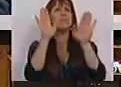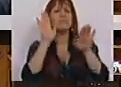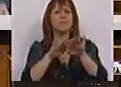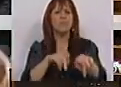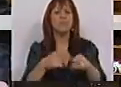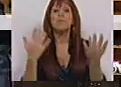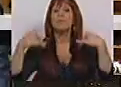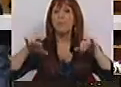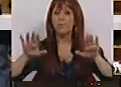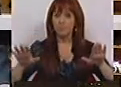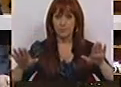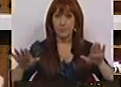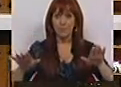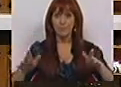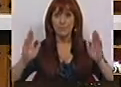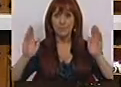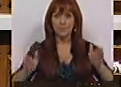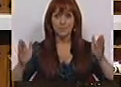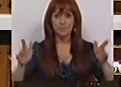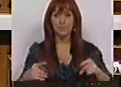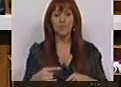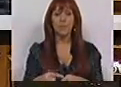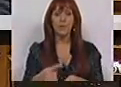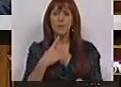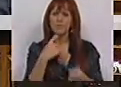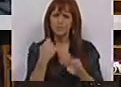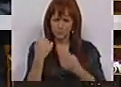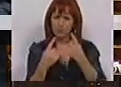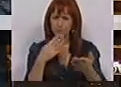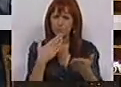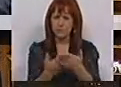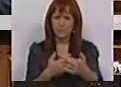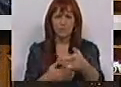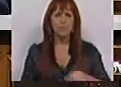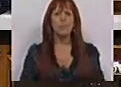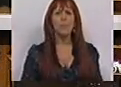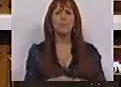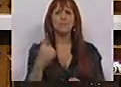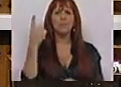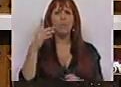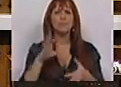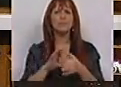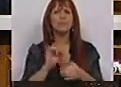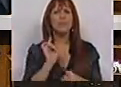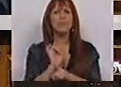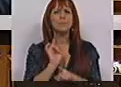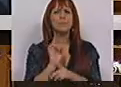à mesma. Todavia não deixo de lhe pôr algumas questões. Uma delas tem a ver